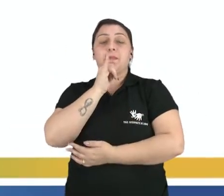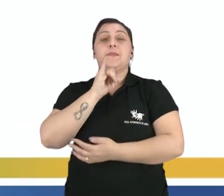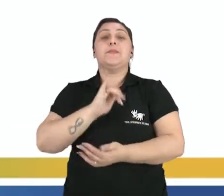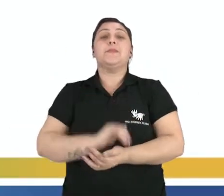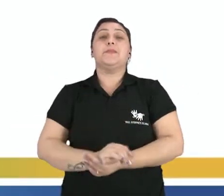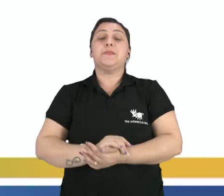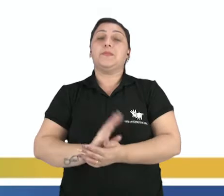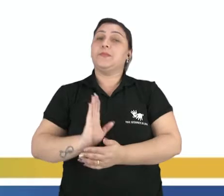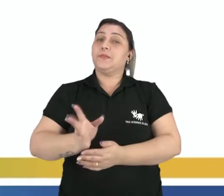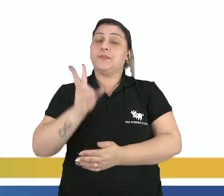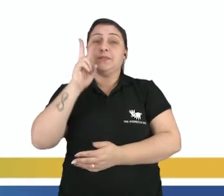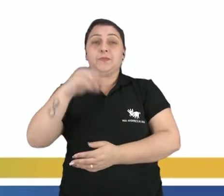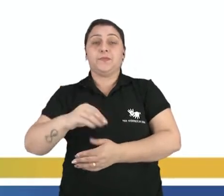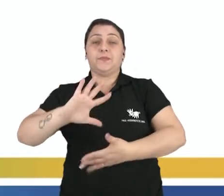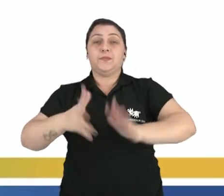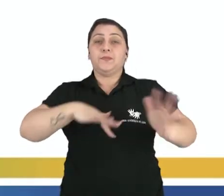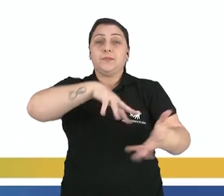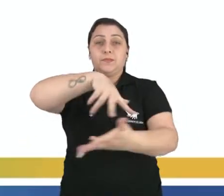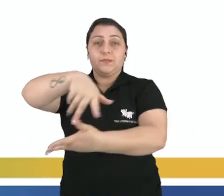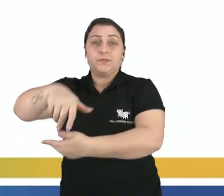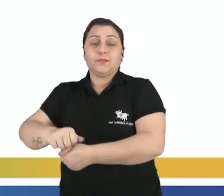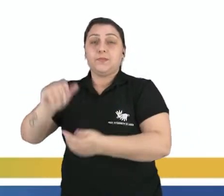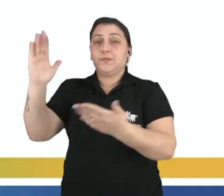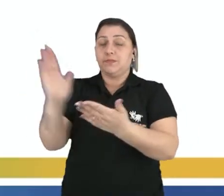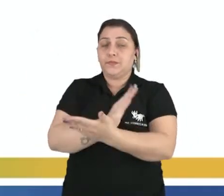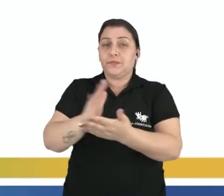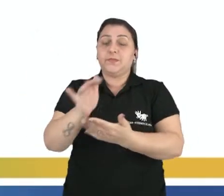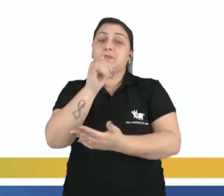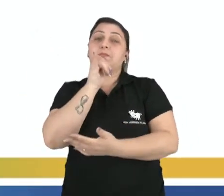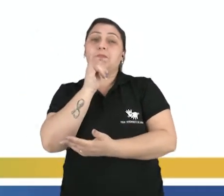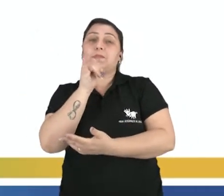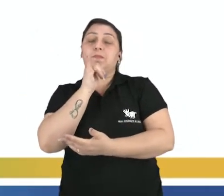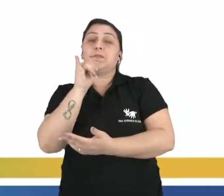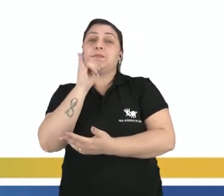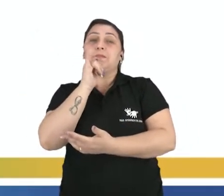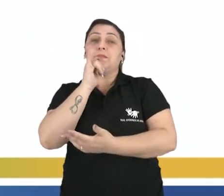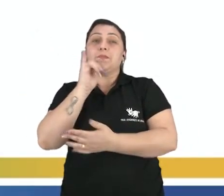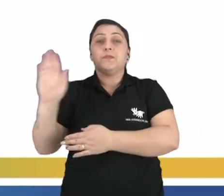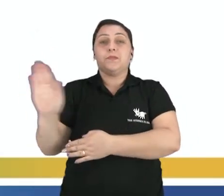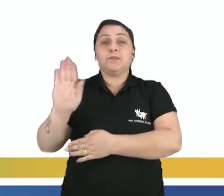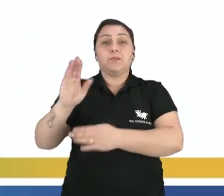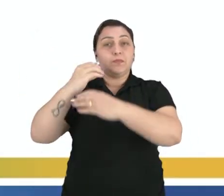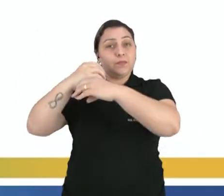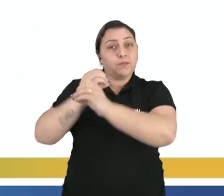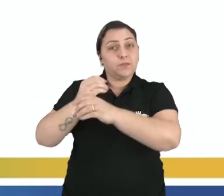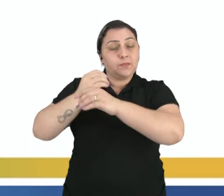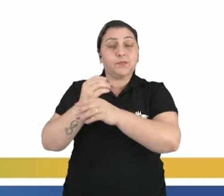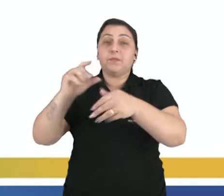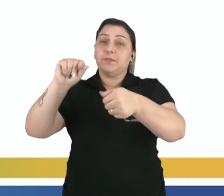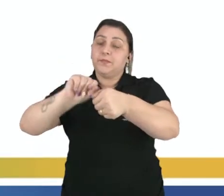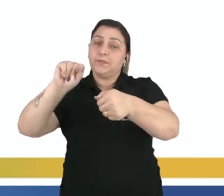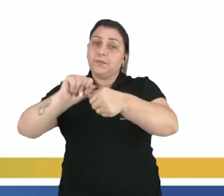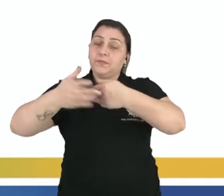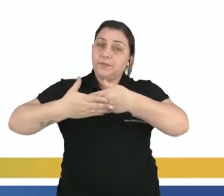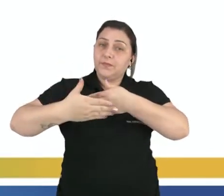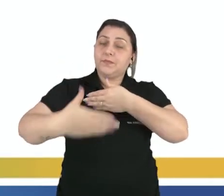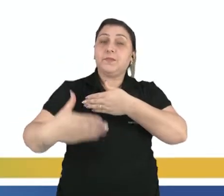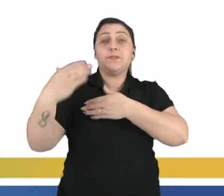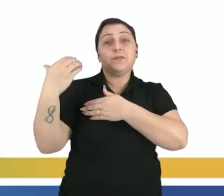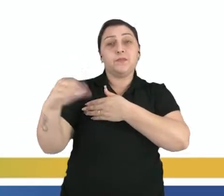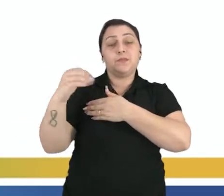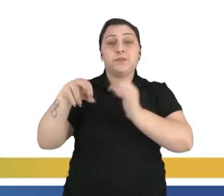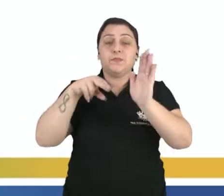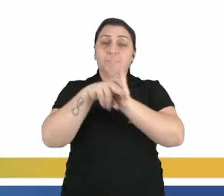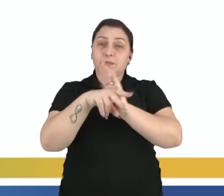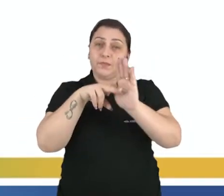já que a gente está vivendo uma pandemia, alguns dos exemplos da biotecnologia são criados a partir das ciências